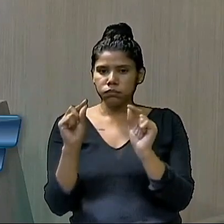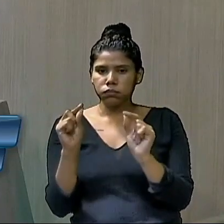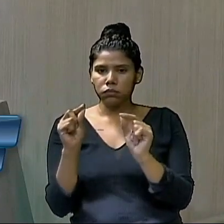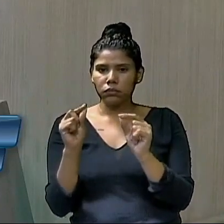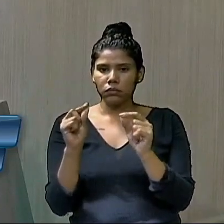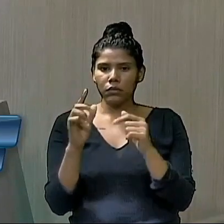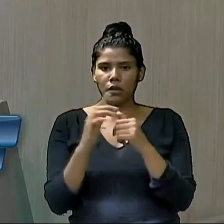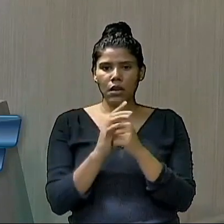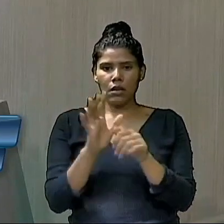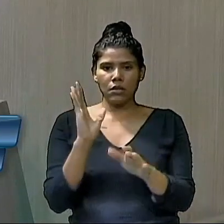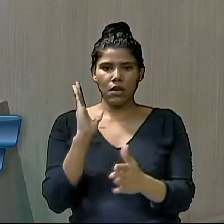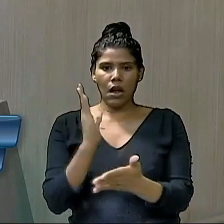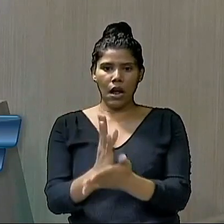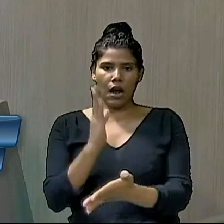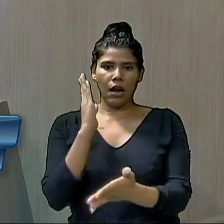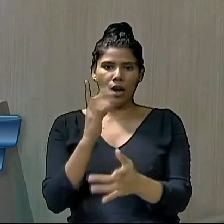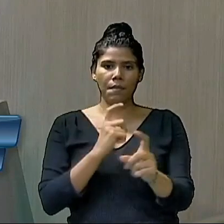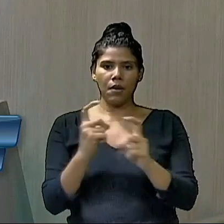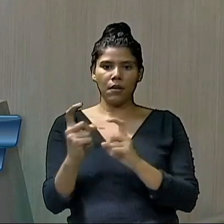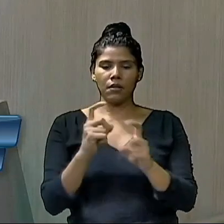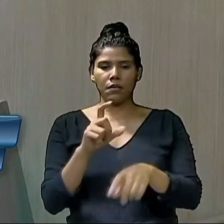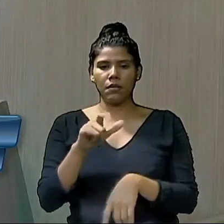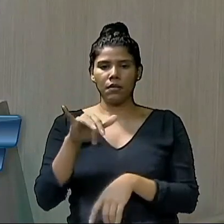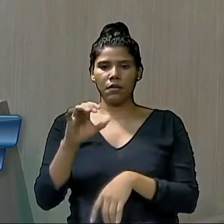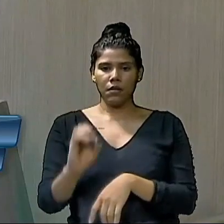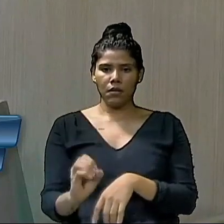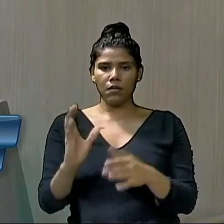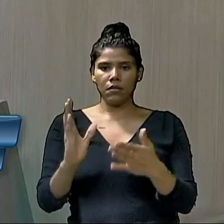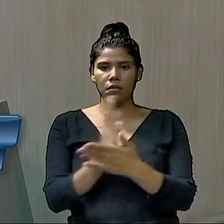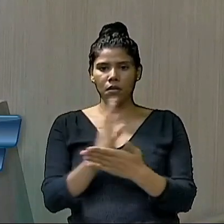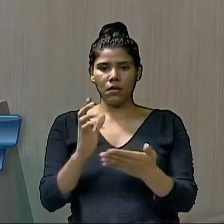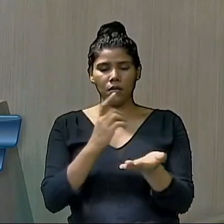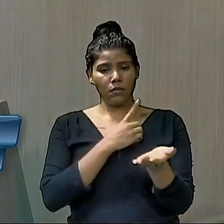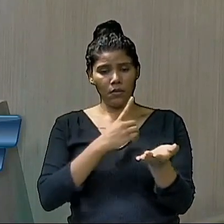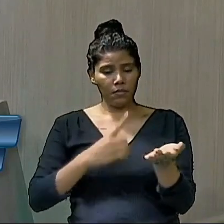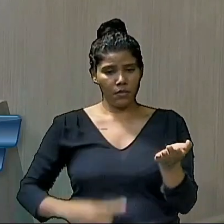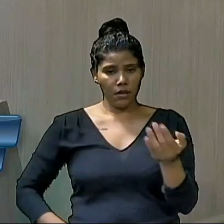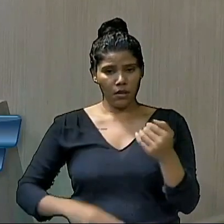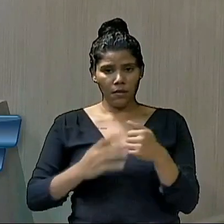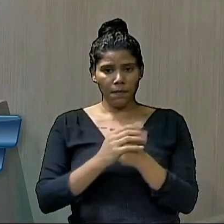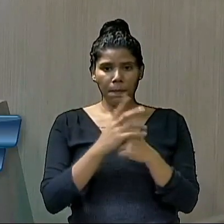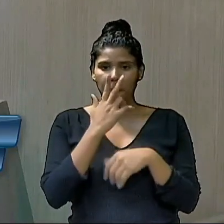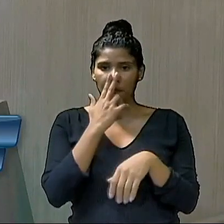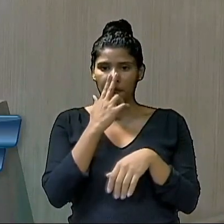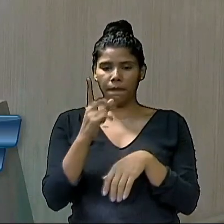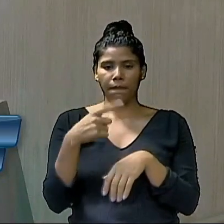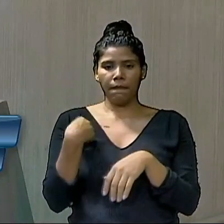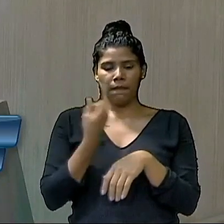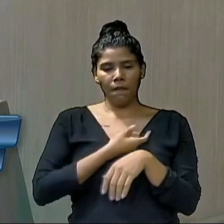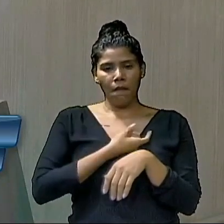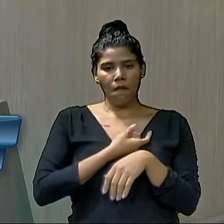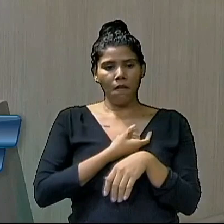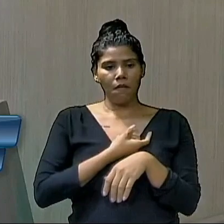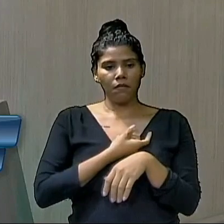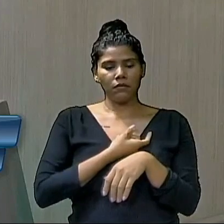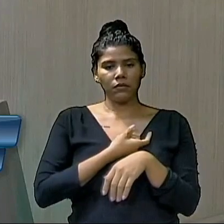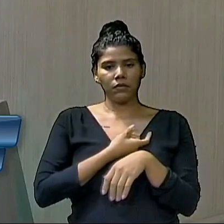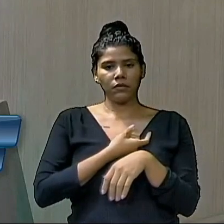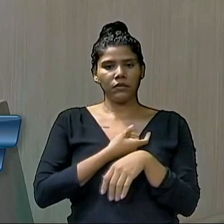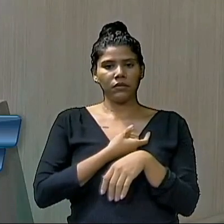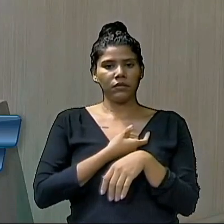do debate sobre a taxa do lixo por parte de alguns colegas. Como se nós deixássemos de ter a